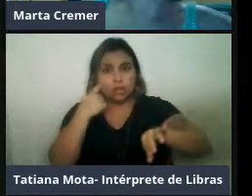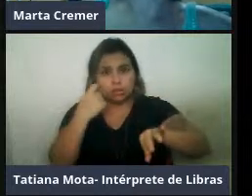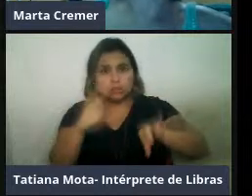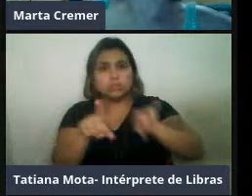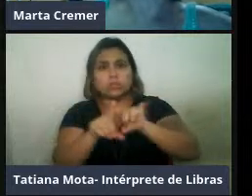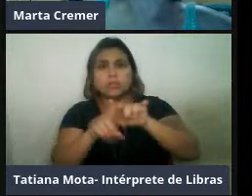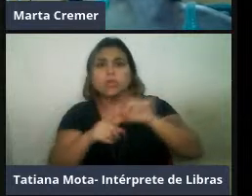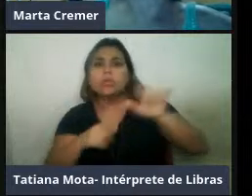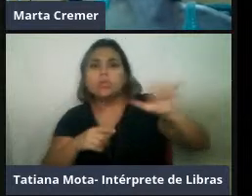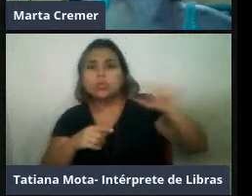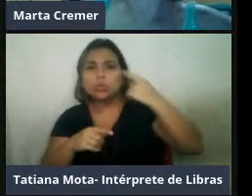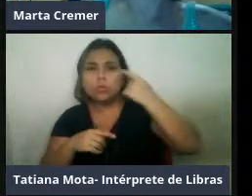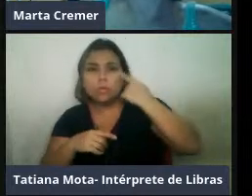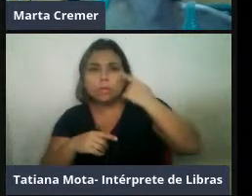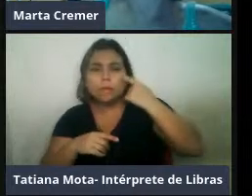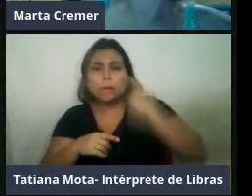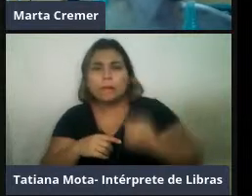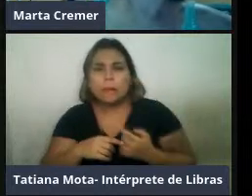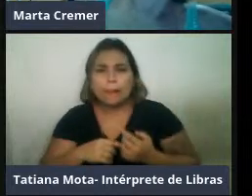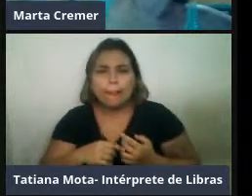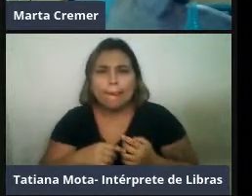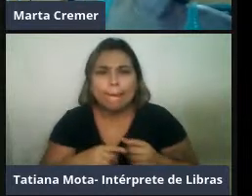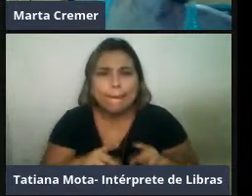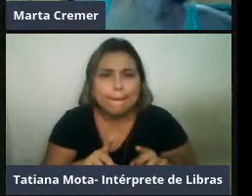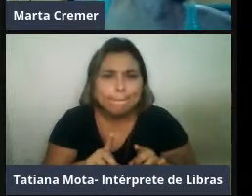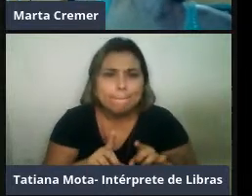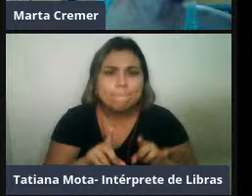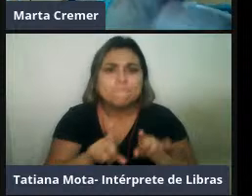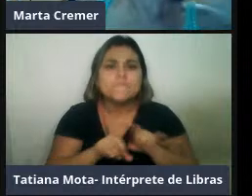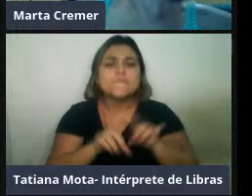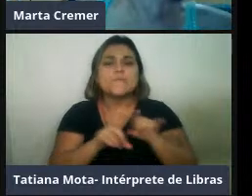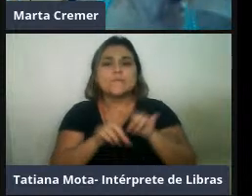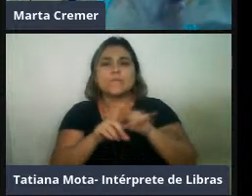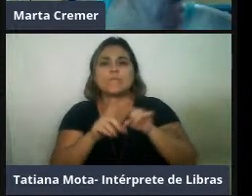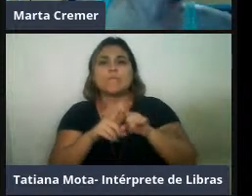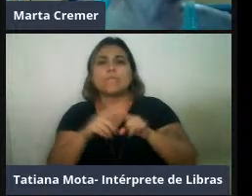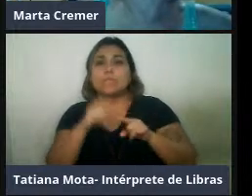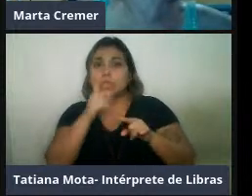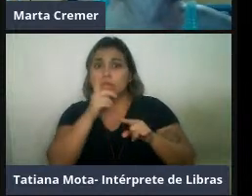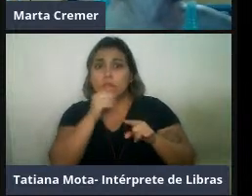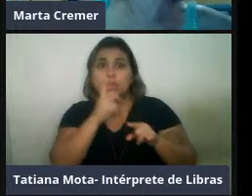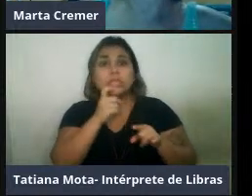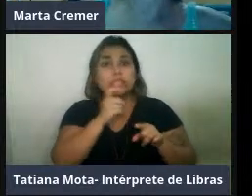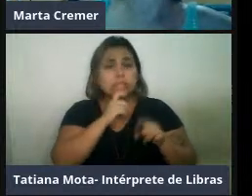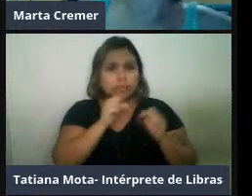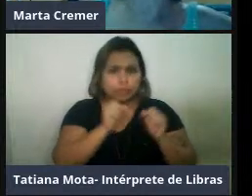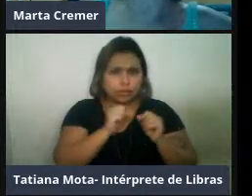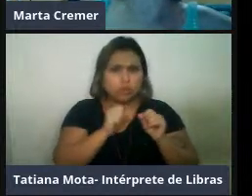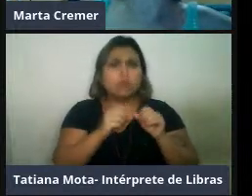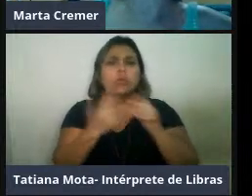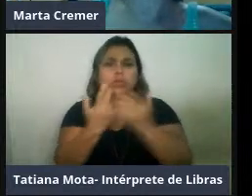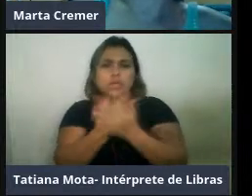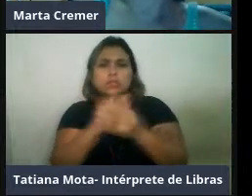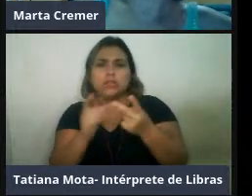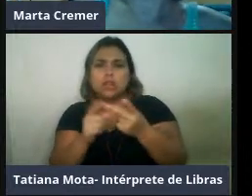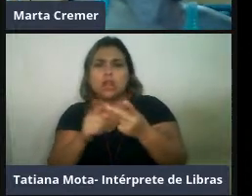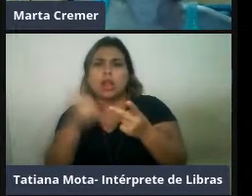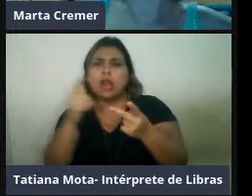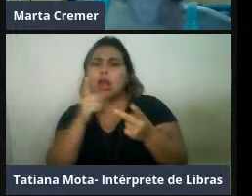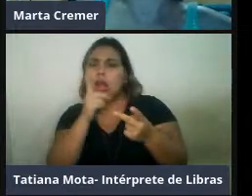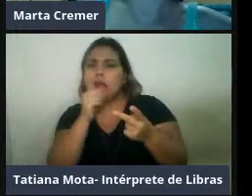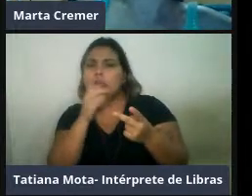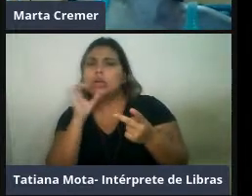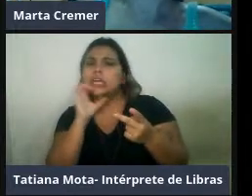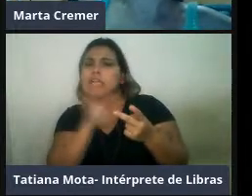antitropical associada a águas frias, né, então, uma piloto de água quente e uma piloto de águas frias, né, havendo pouca